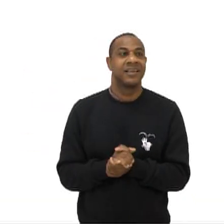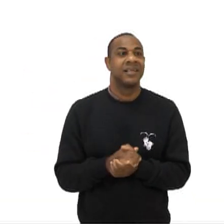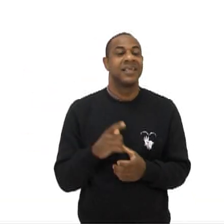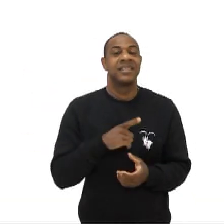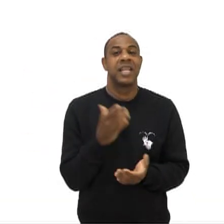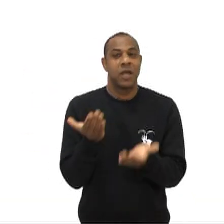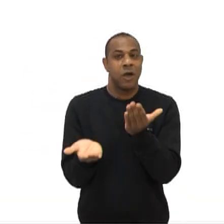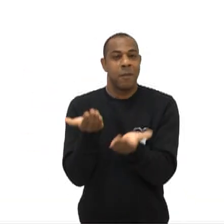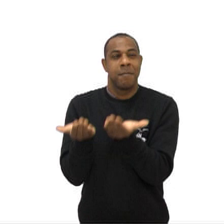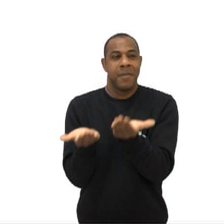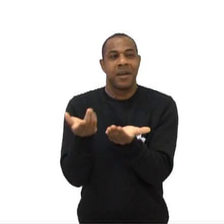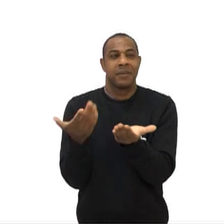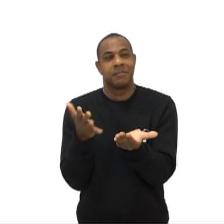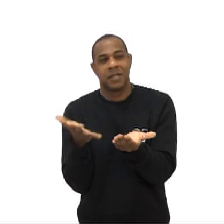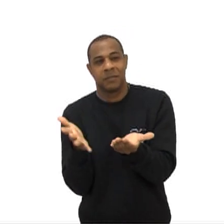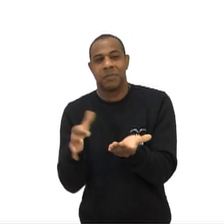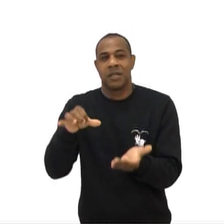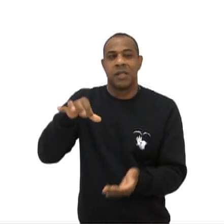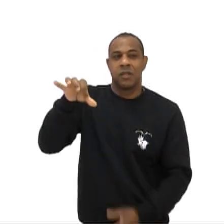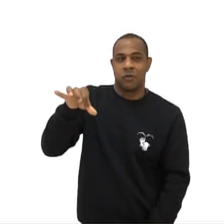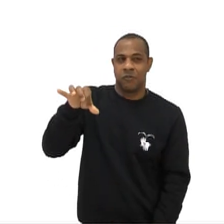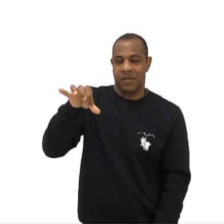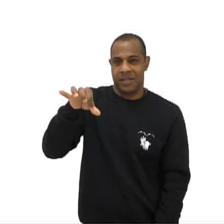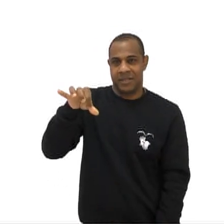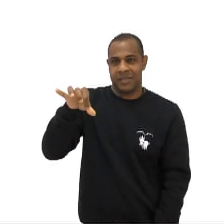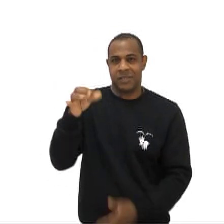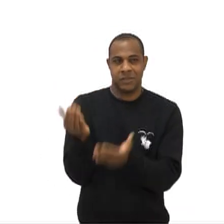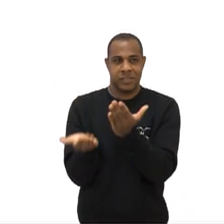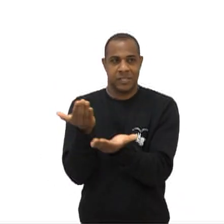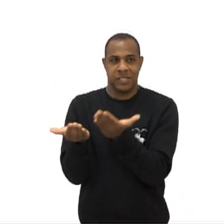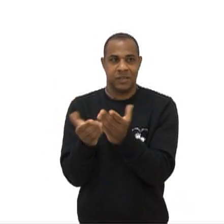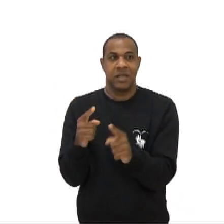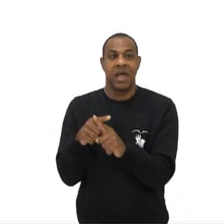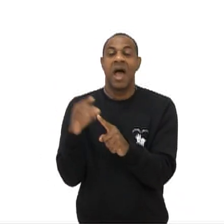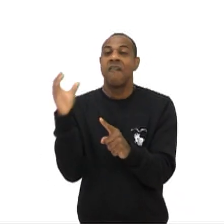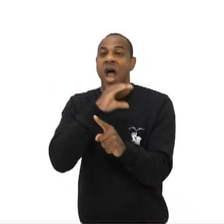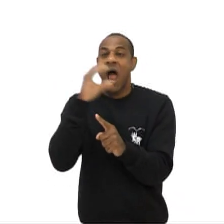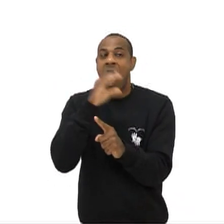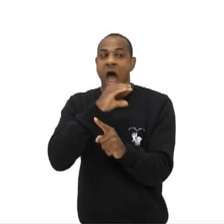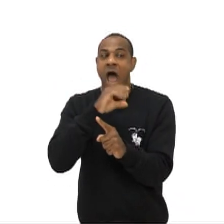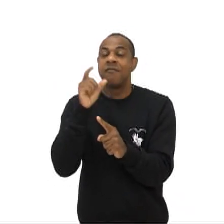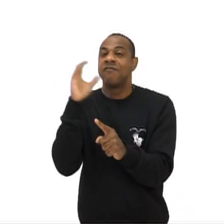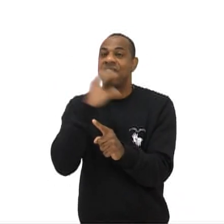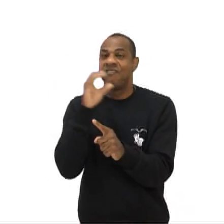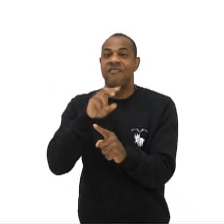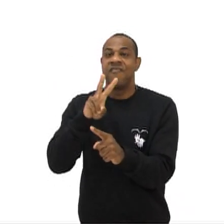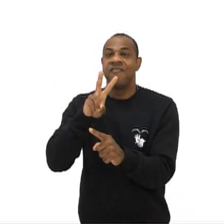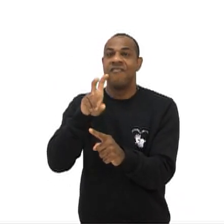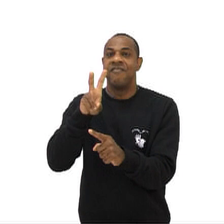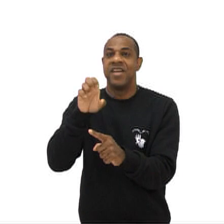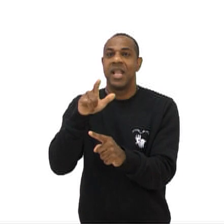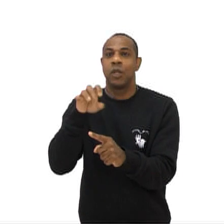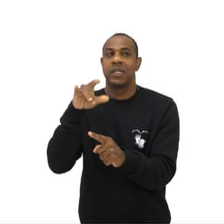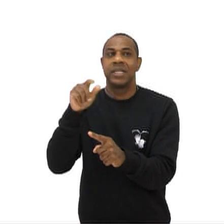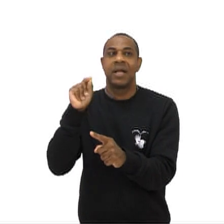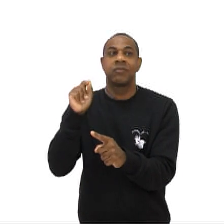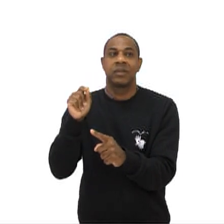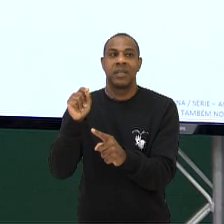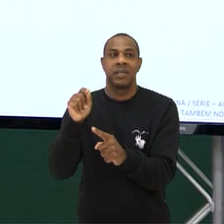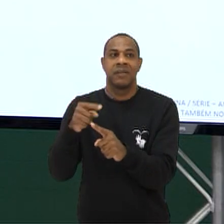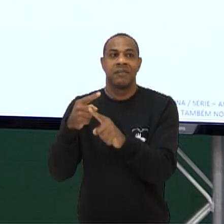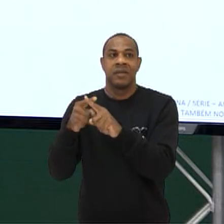Tem uma massa ali De acordo com o exercício De 90 Kilogramas A sua velocidade final Depois dos 30 passos É de aproximadamente